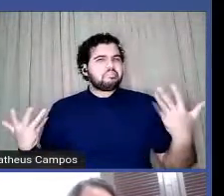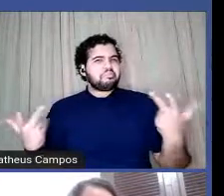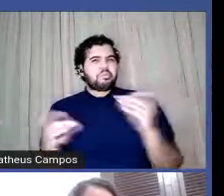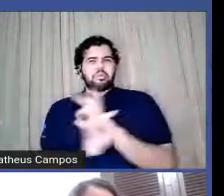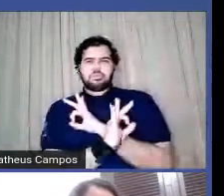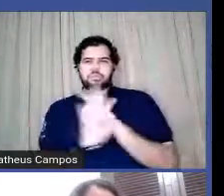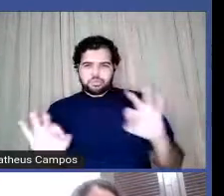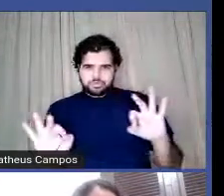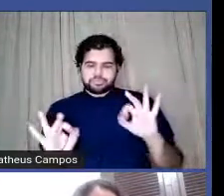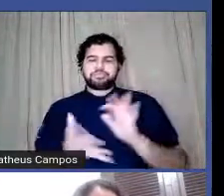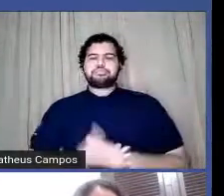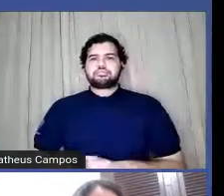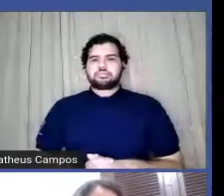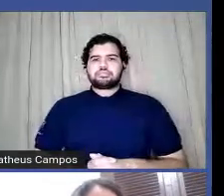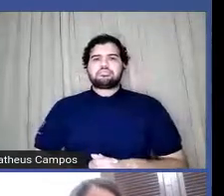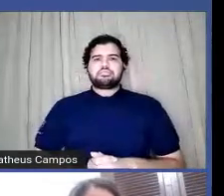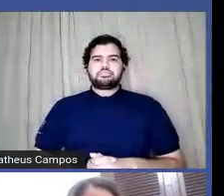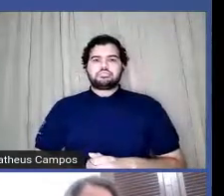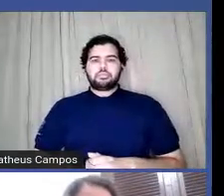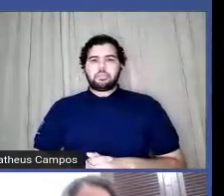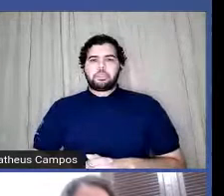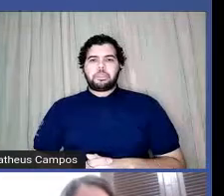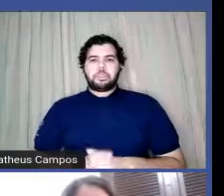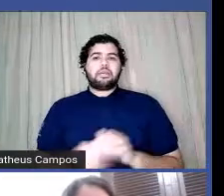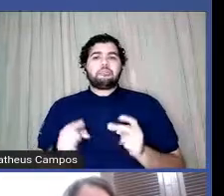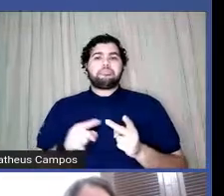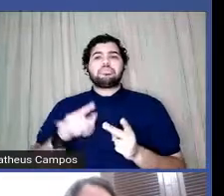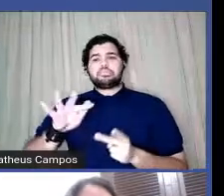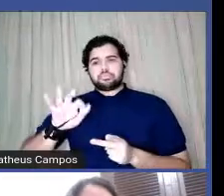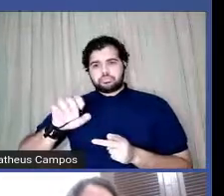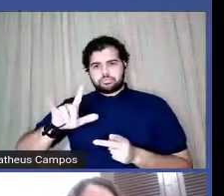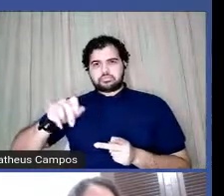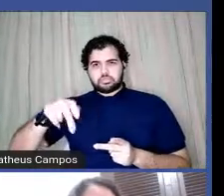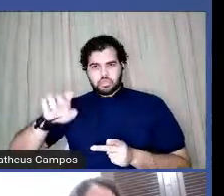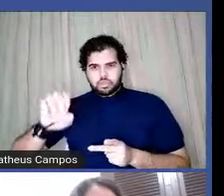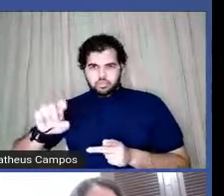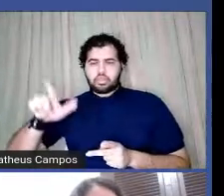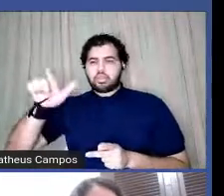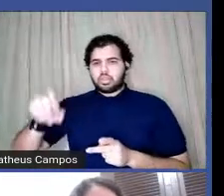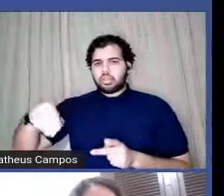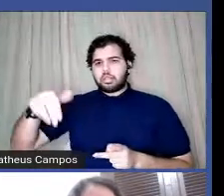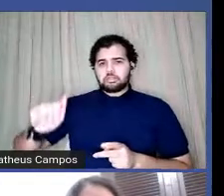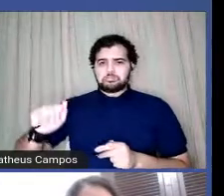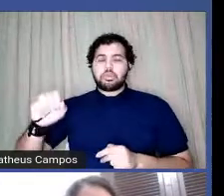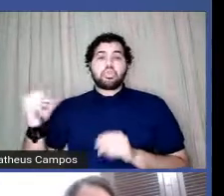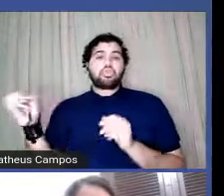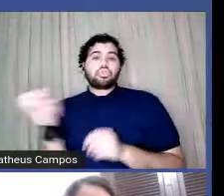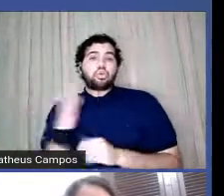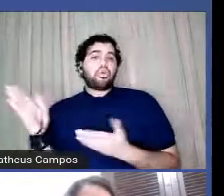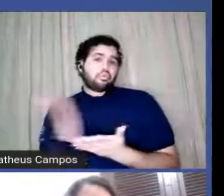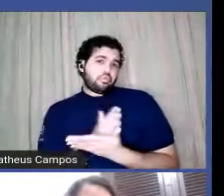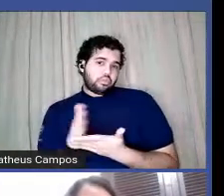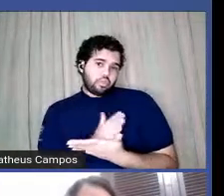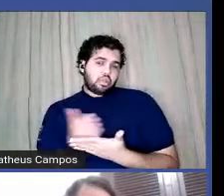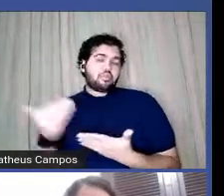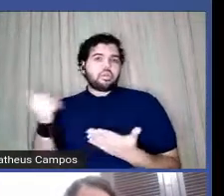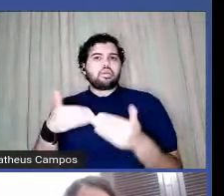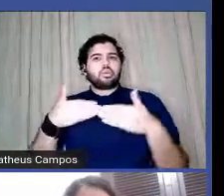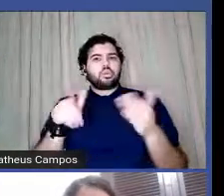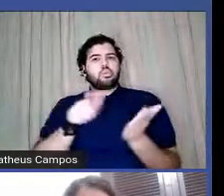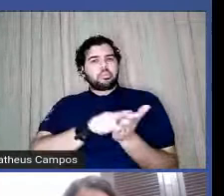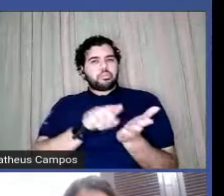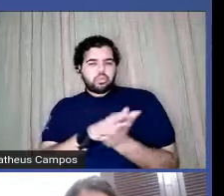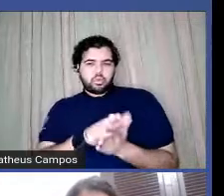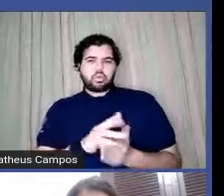E esse plaquete da Má também, né? Que é o novo livro dela, que saiu agora, que é O Olho de